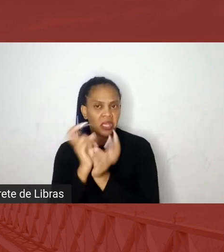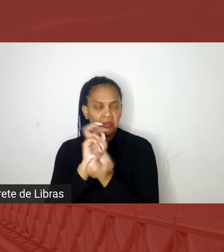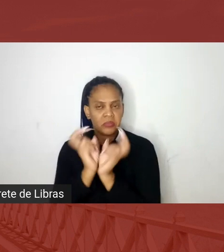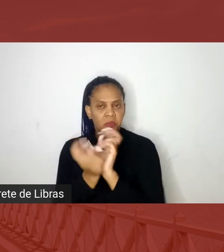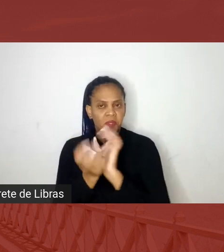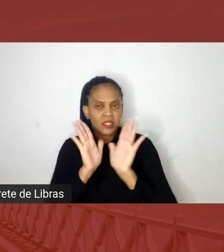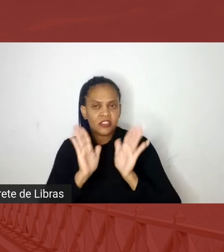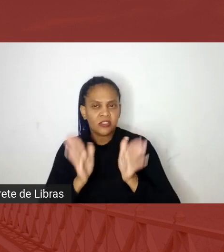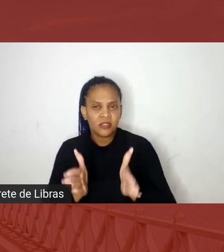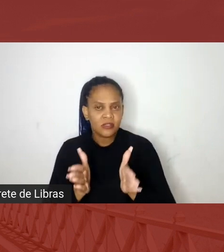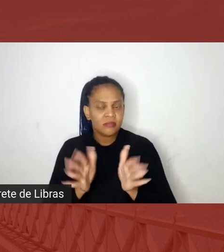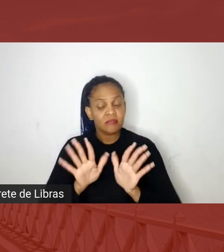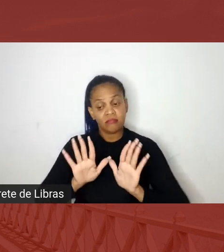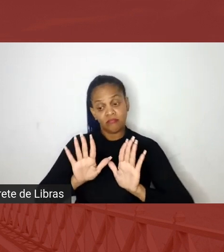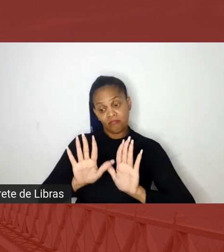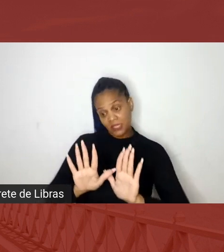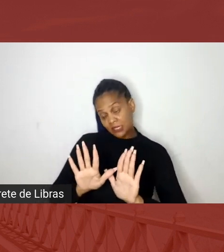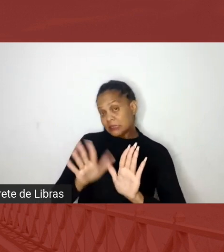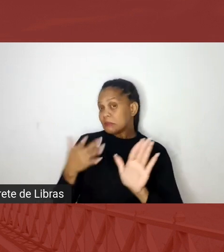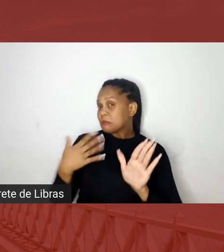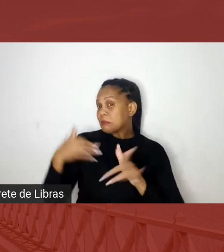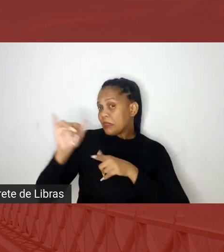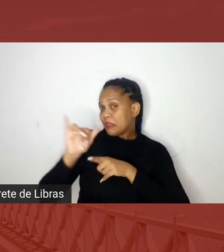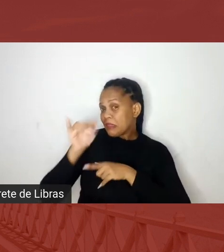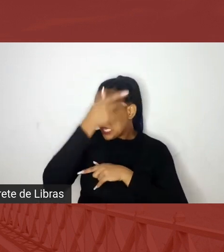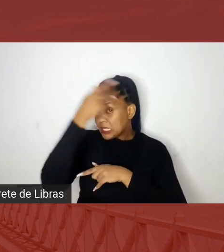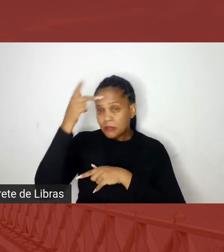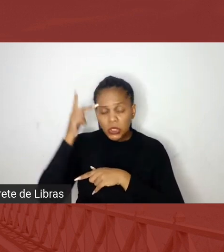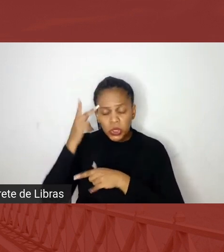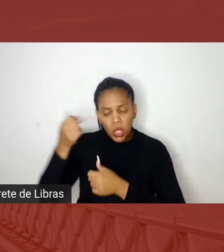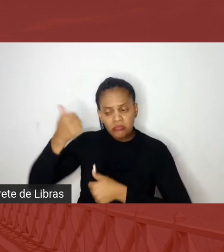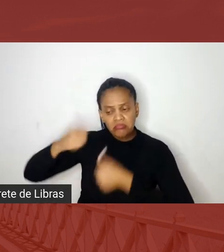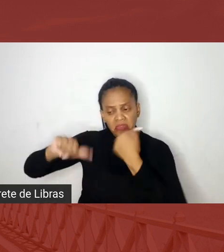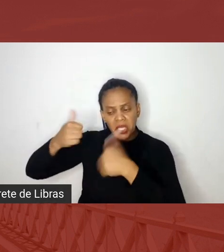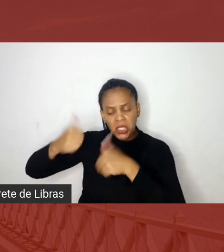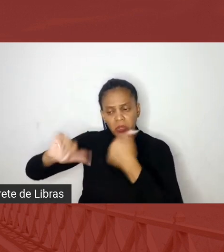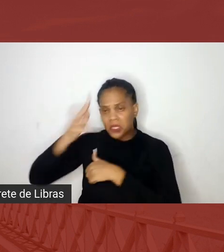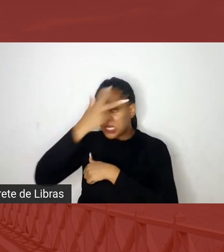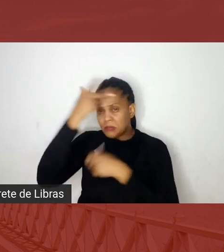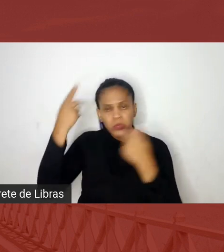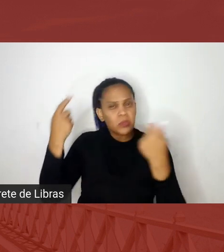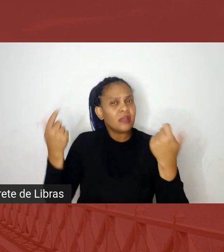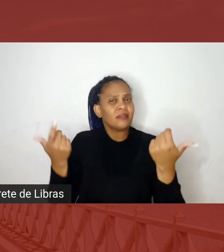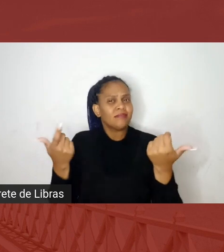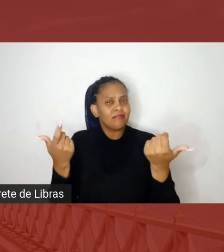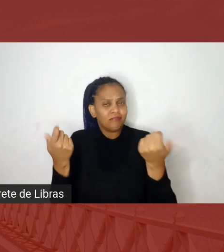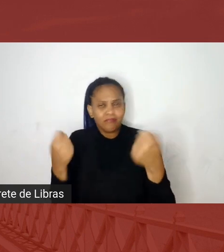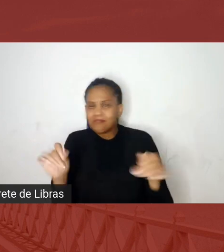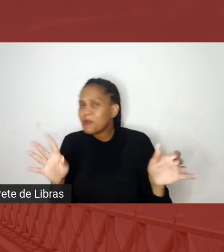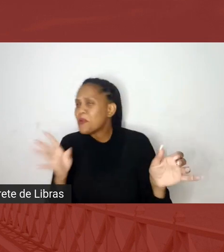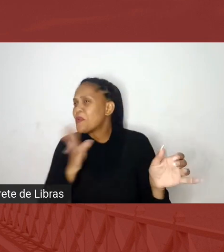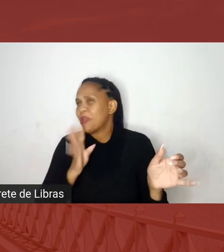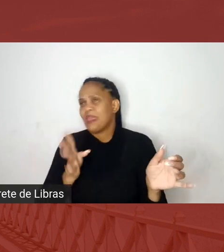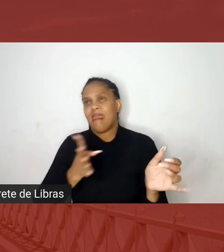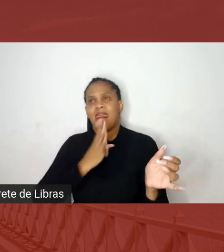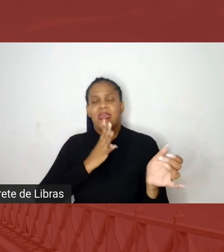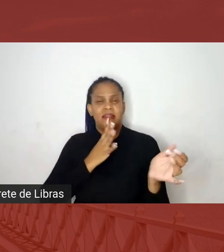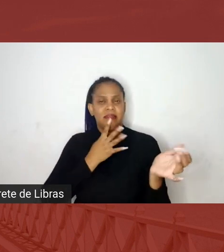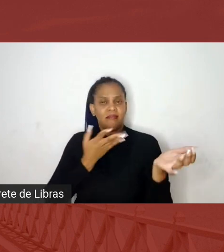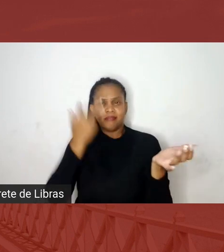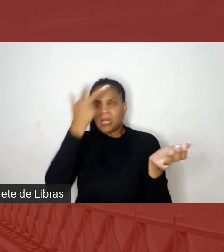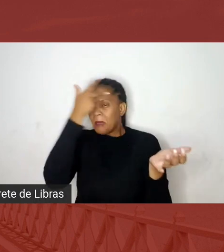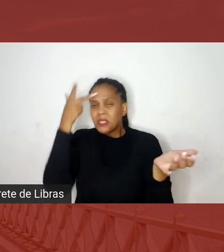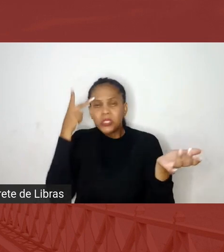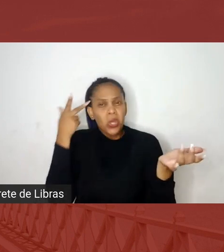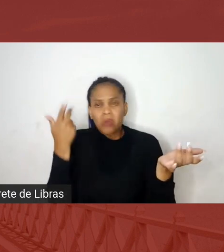mas pelo menos, as pessoas avaliadoras, sejam pessoas que pelo menos conhecem, que às vezes a pessoa nem conhece, não conhece, a